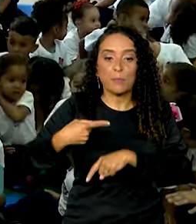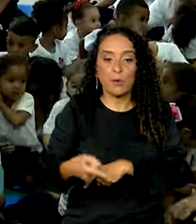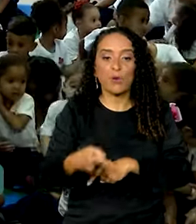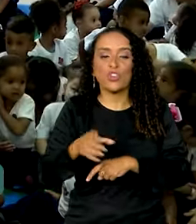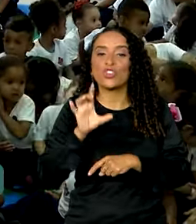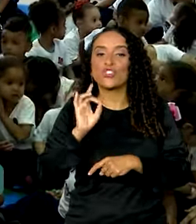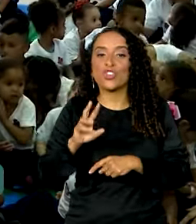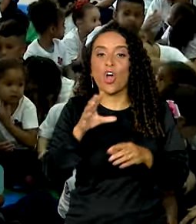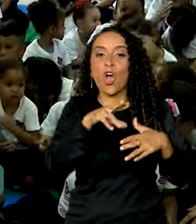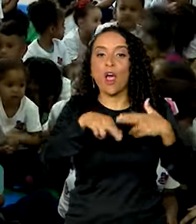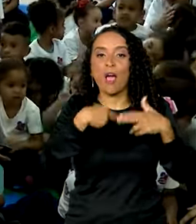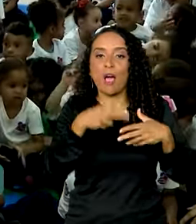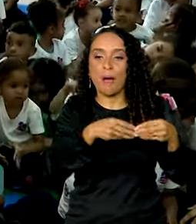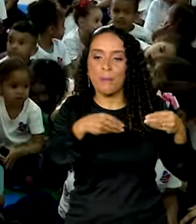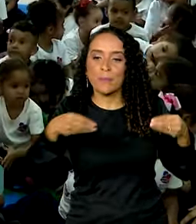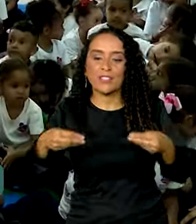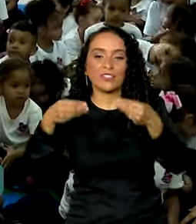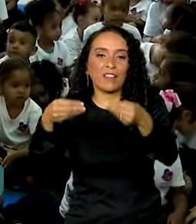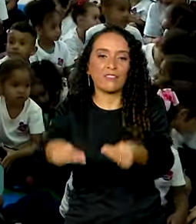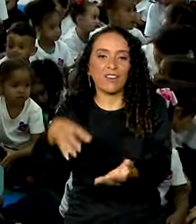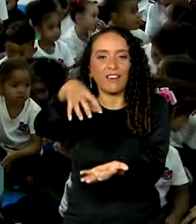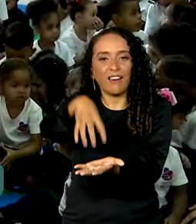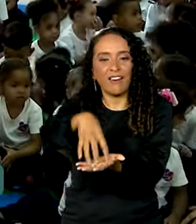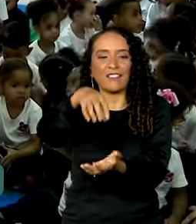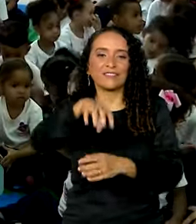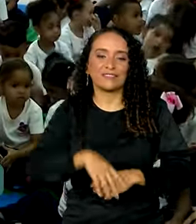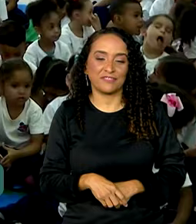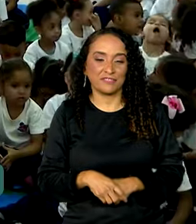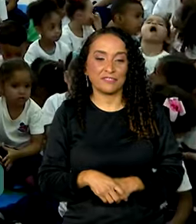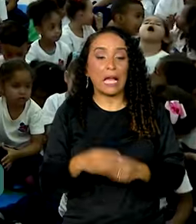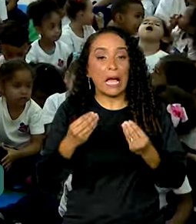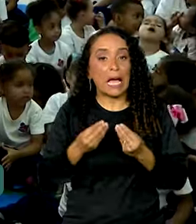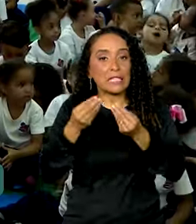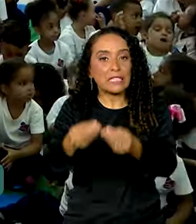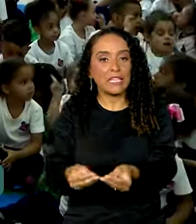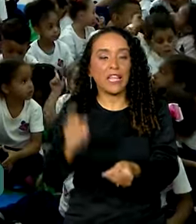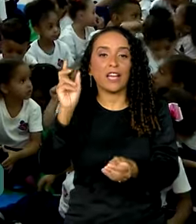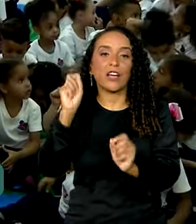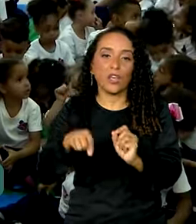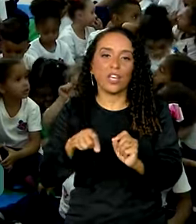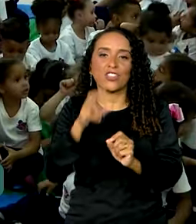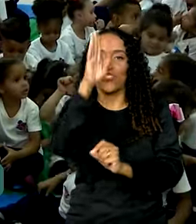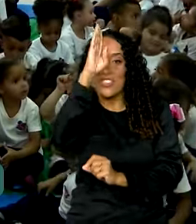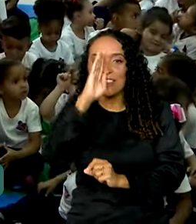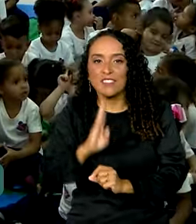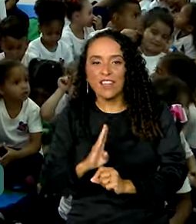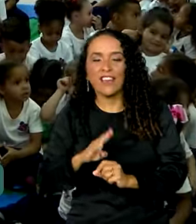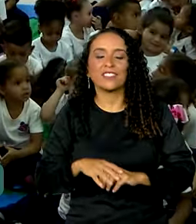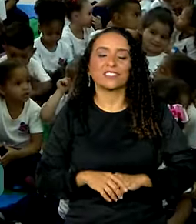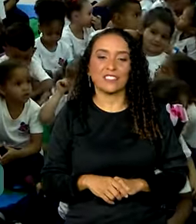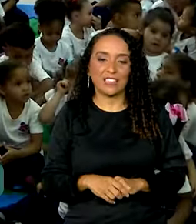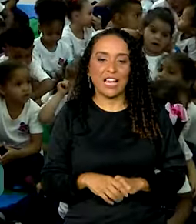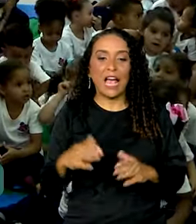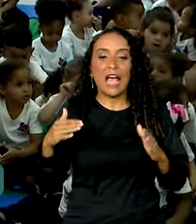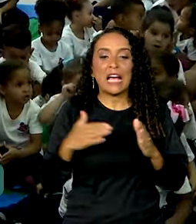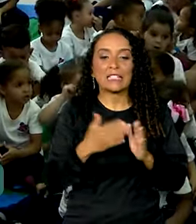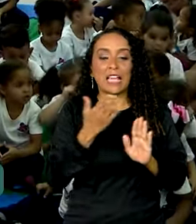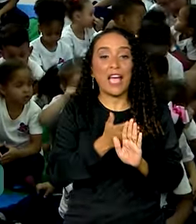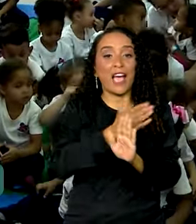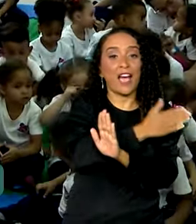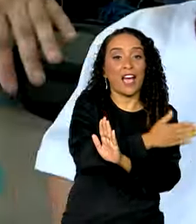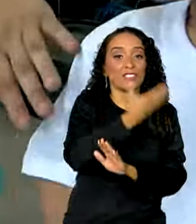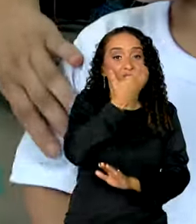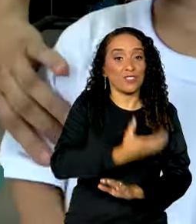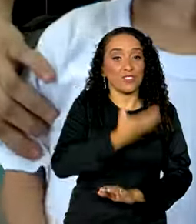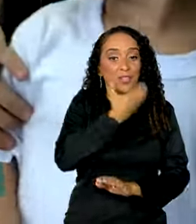basta levar o presente até uma agência. As entregas são feitas gratuitamente até antes do